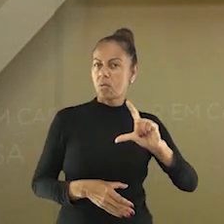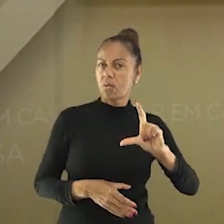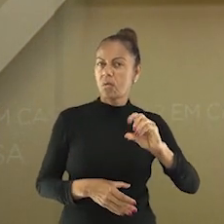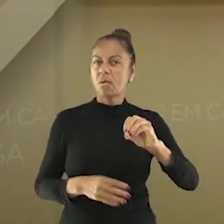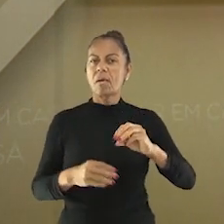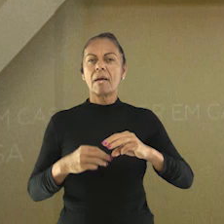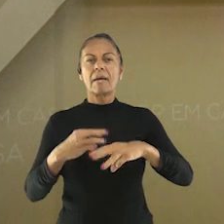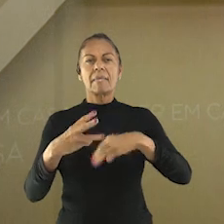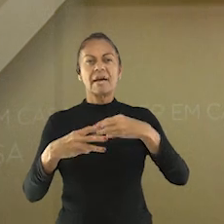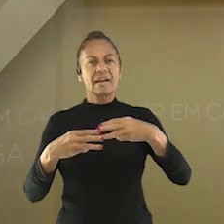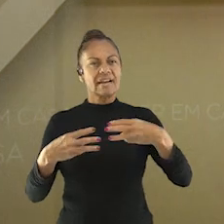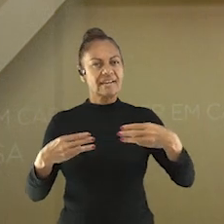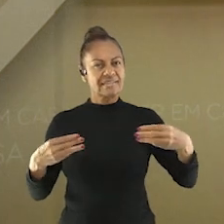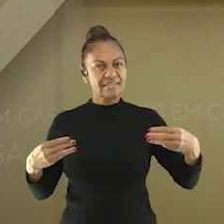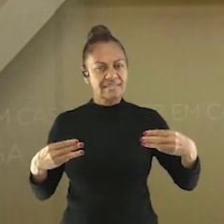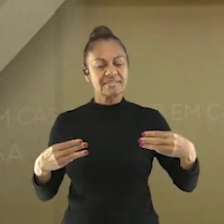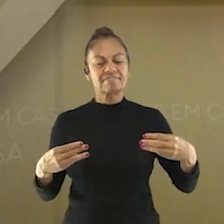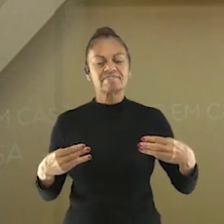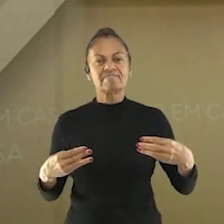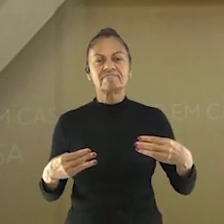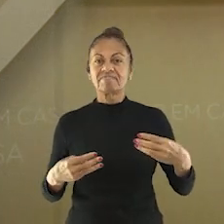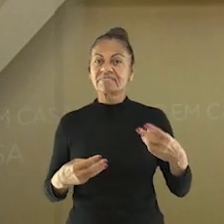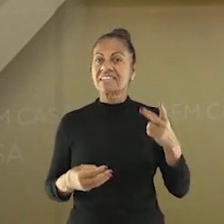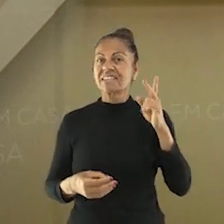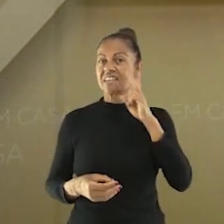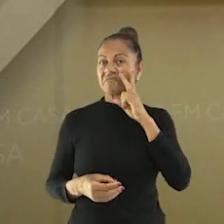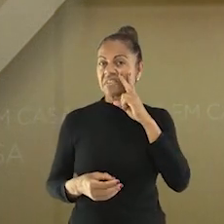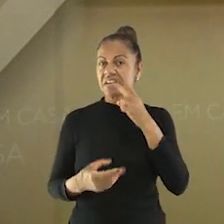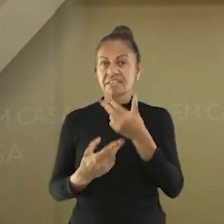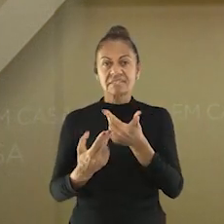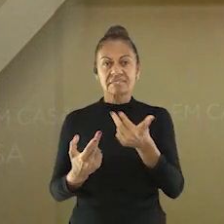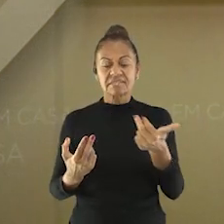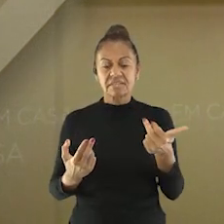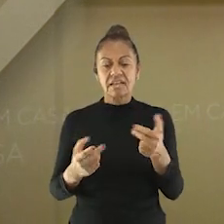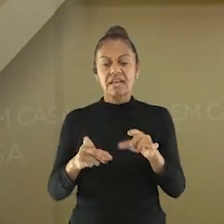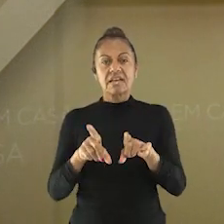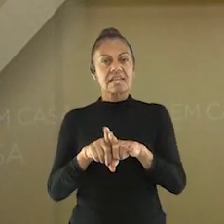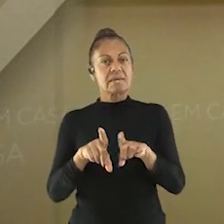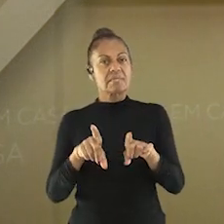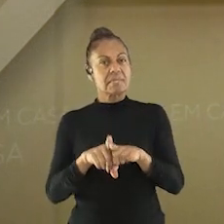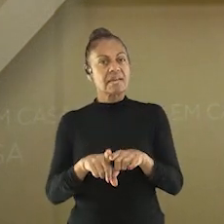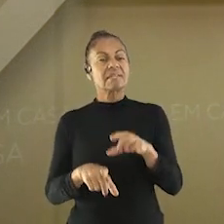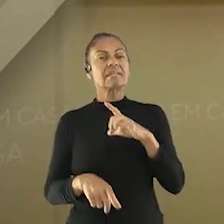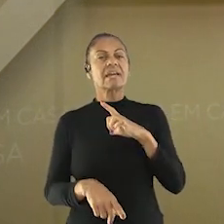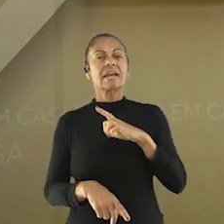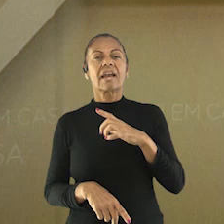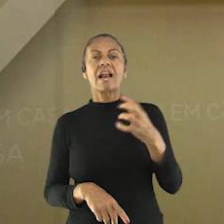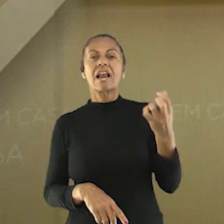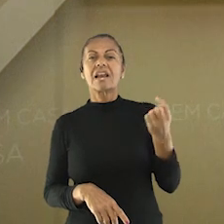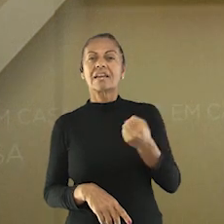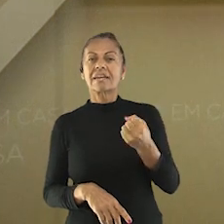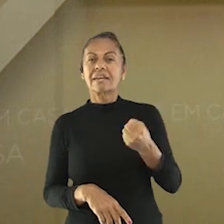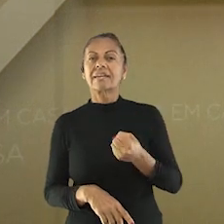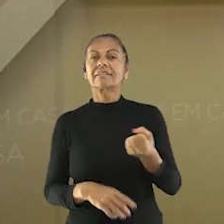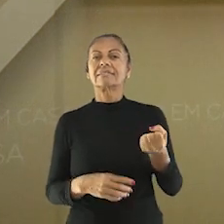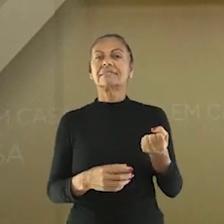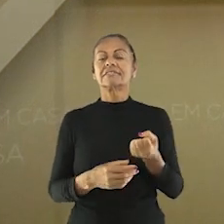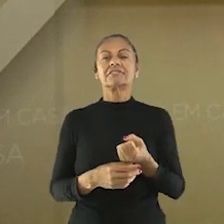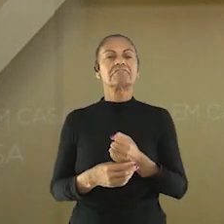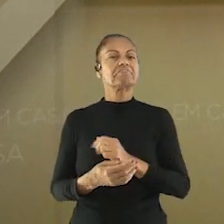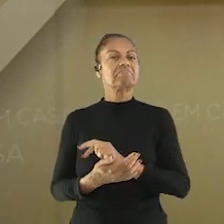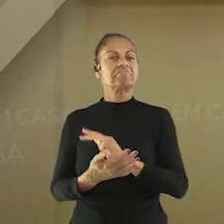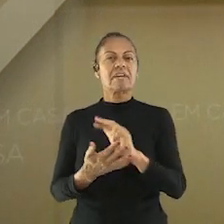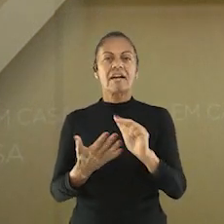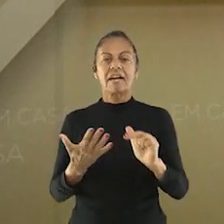cerveja, dentre outros. De origem animal, nós temos laticínios, leite e derivados. Temos peixes, temos